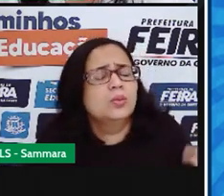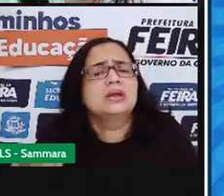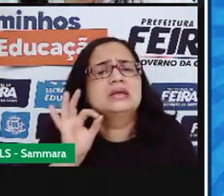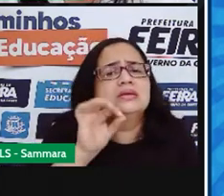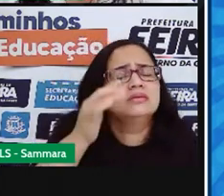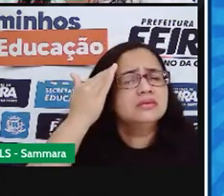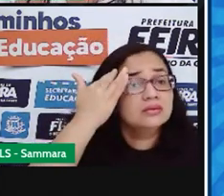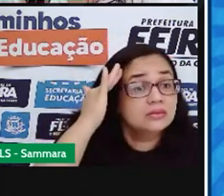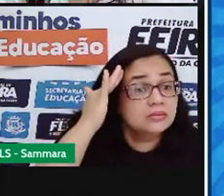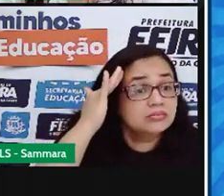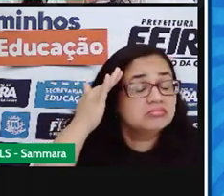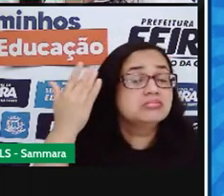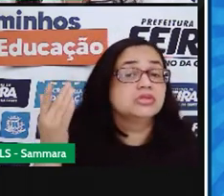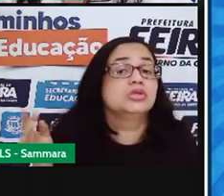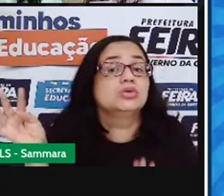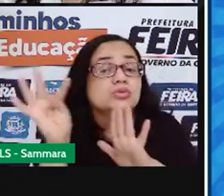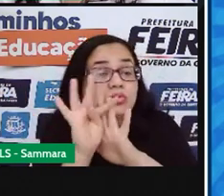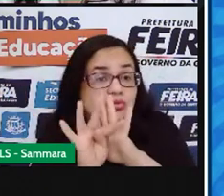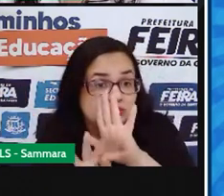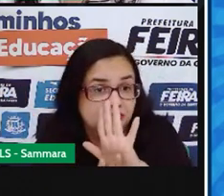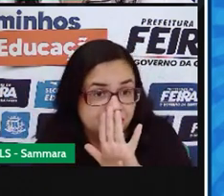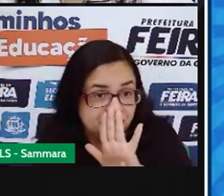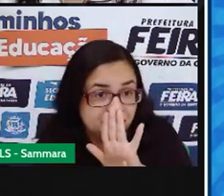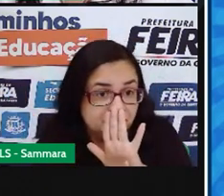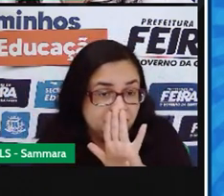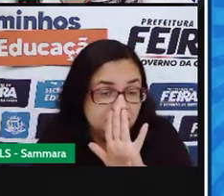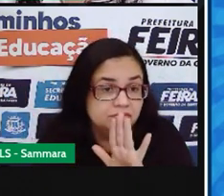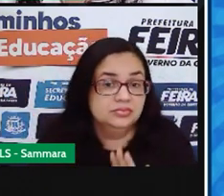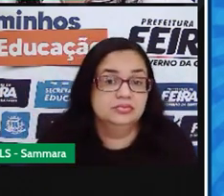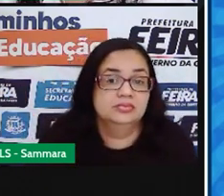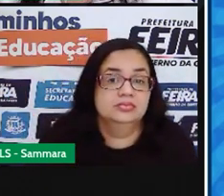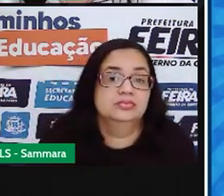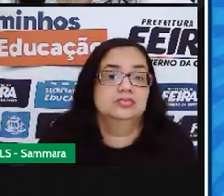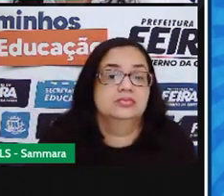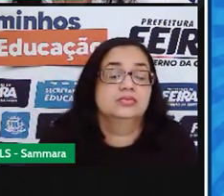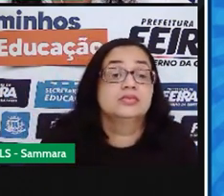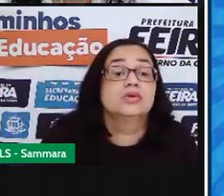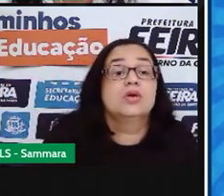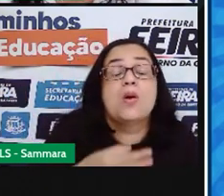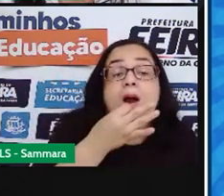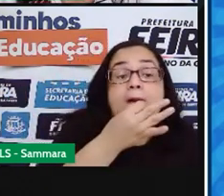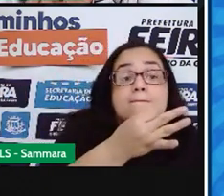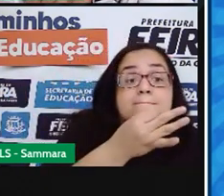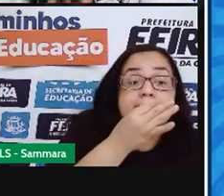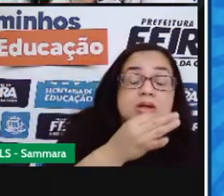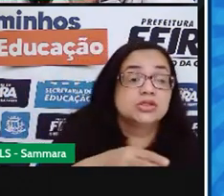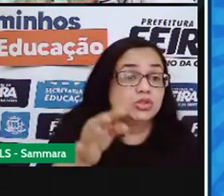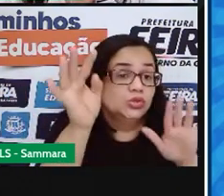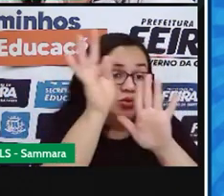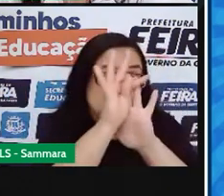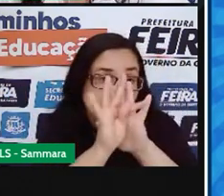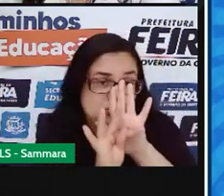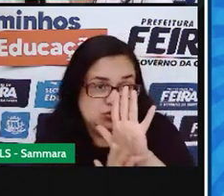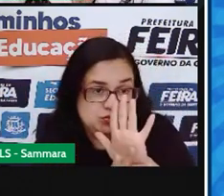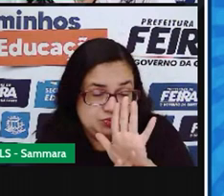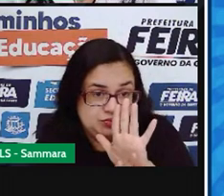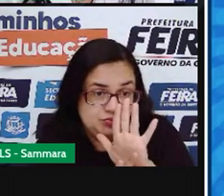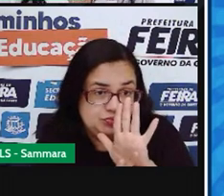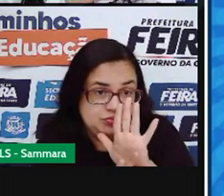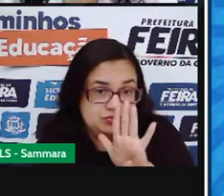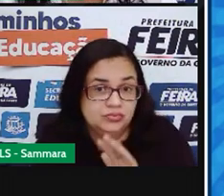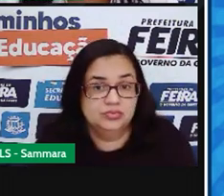Qual é a mensagem desse panfleto? Qual é o objetivo desse texto?